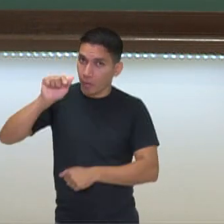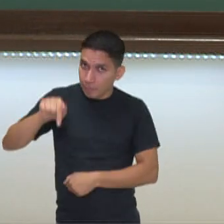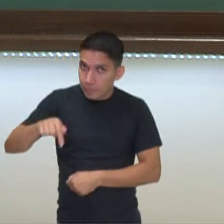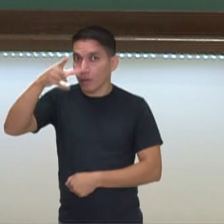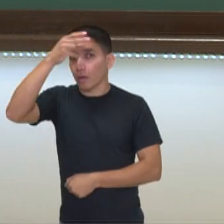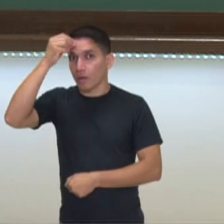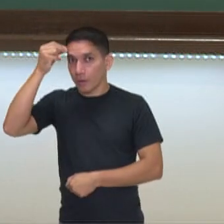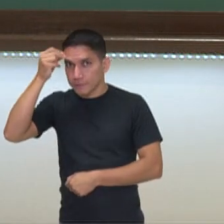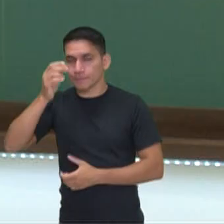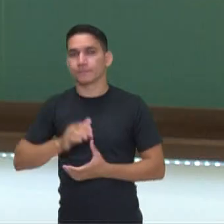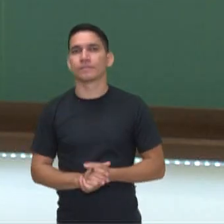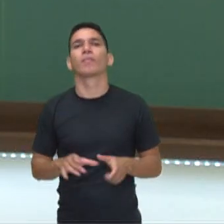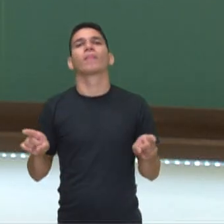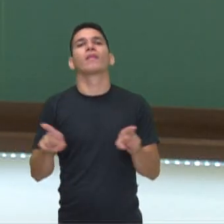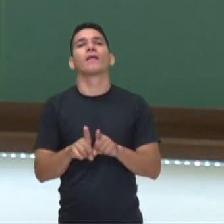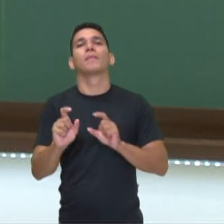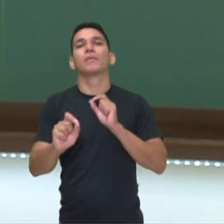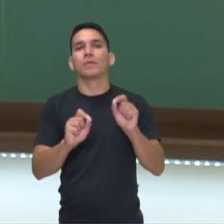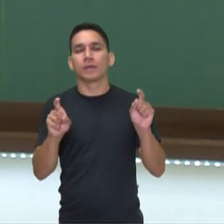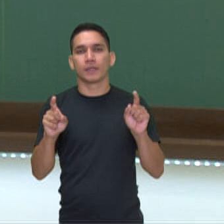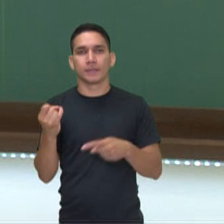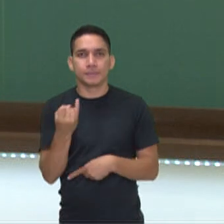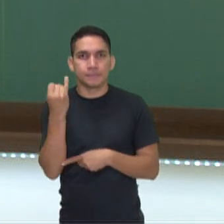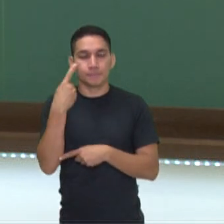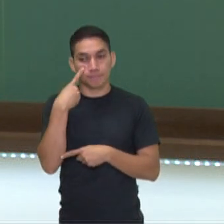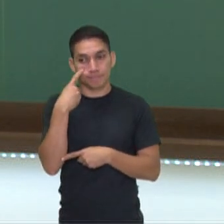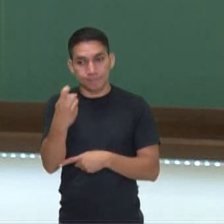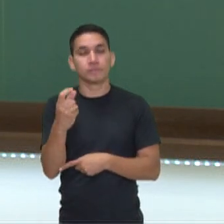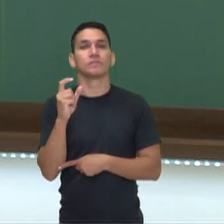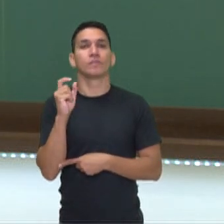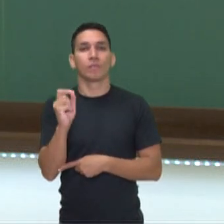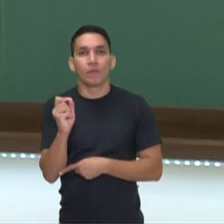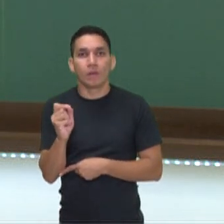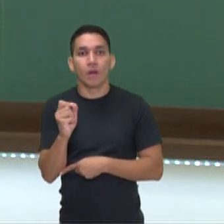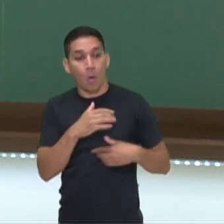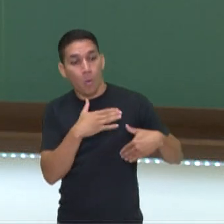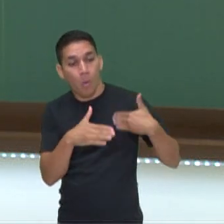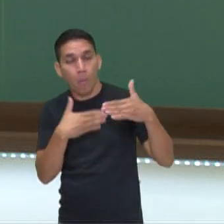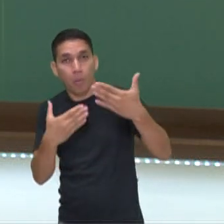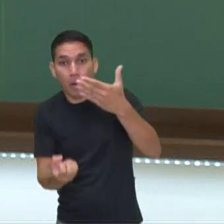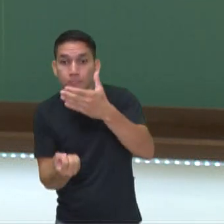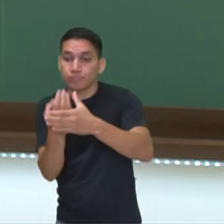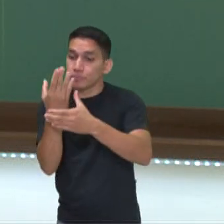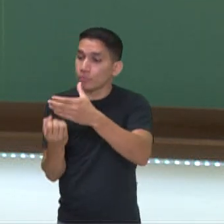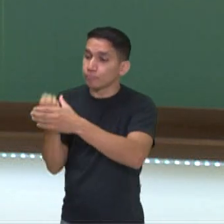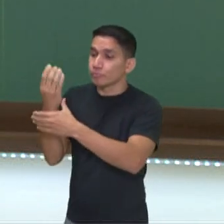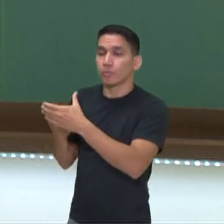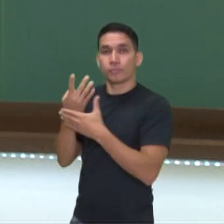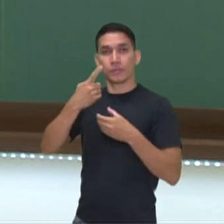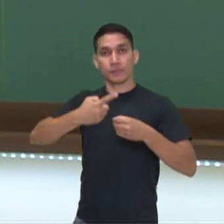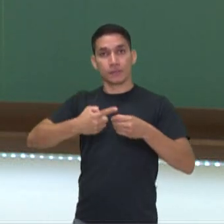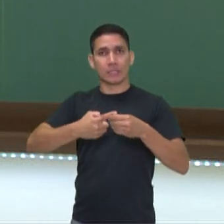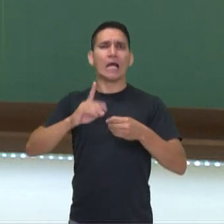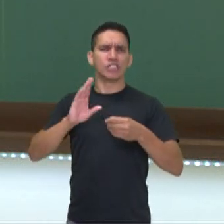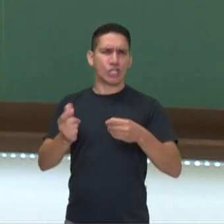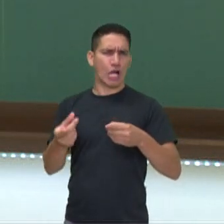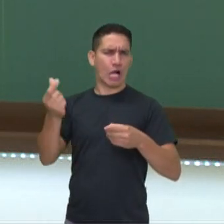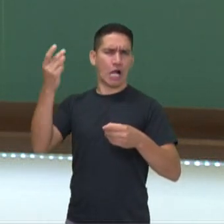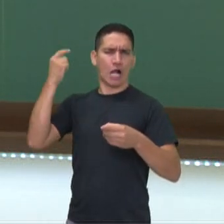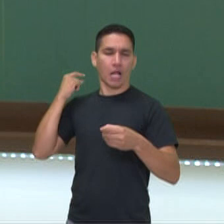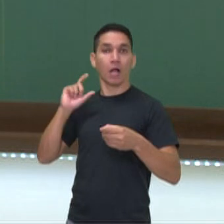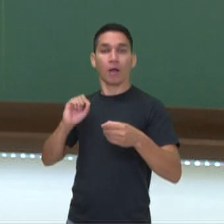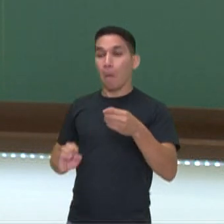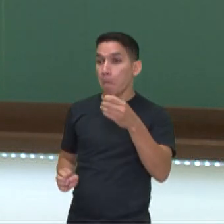município. Também é importante destacar que o processo de surgimento das cidades, ele é bastante antigo e ele